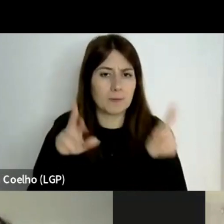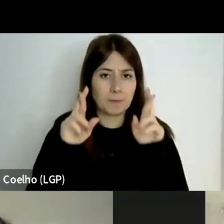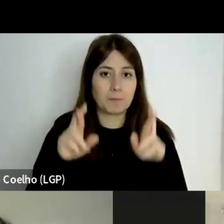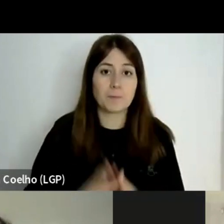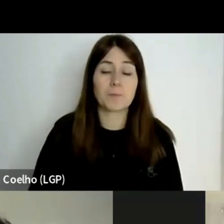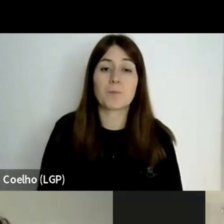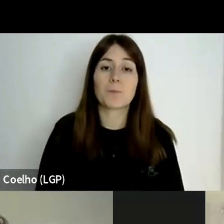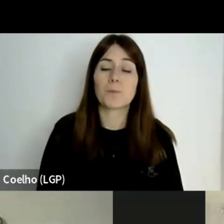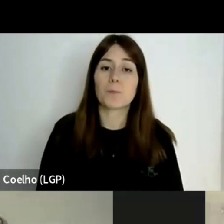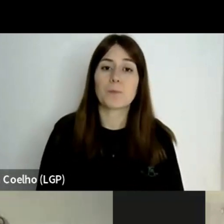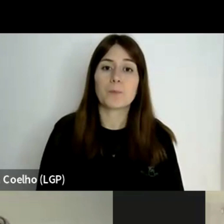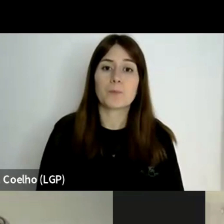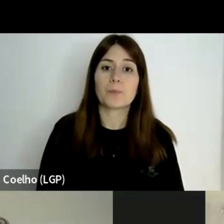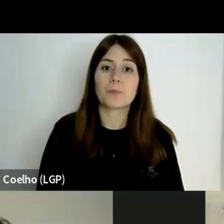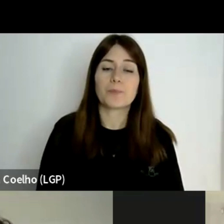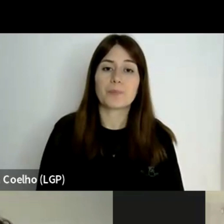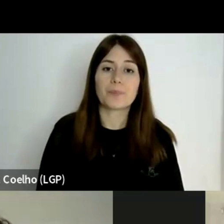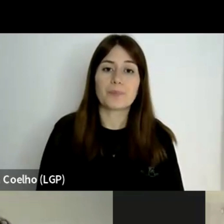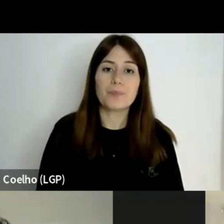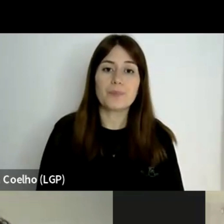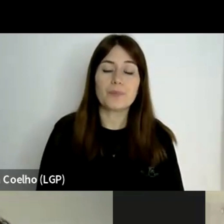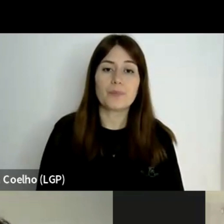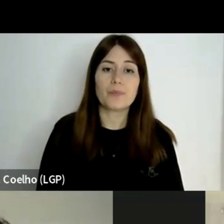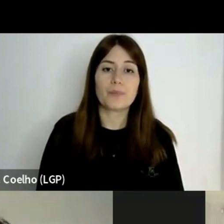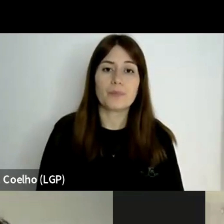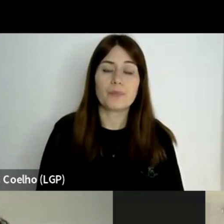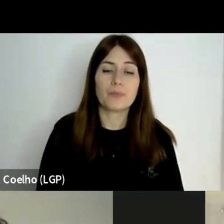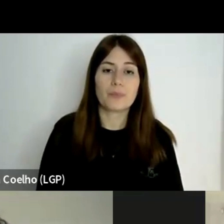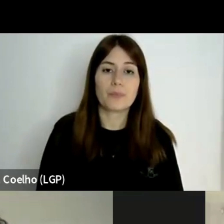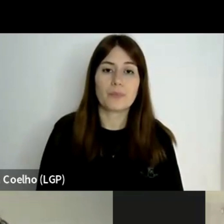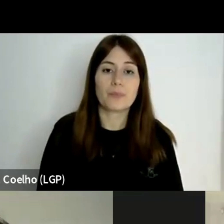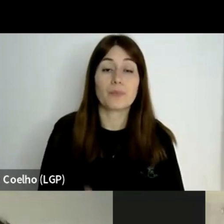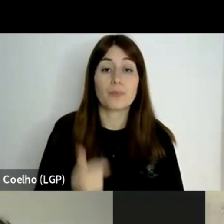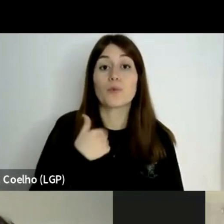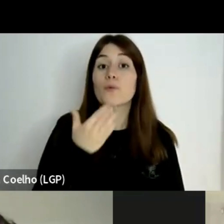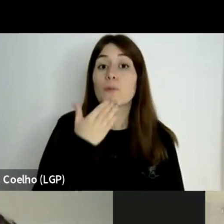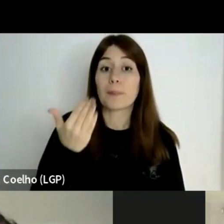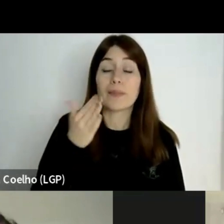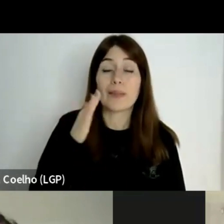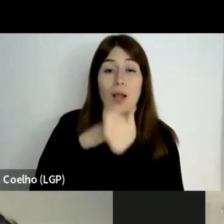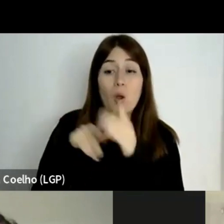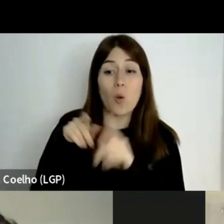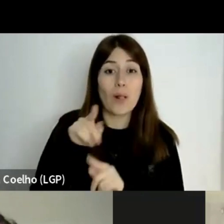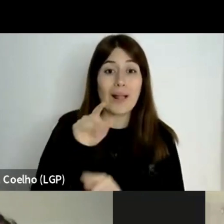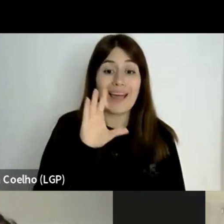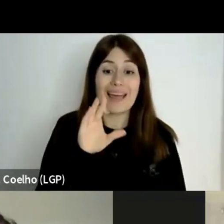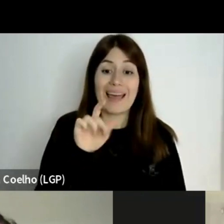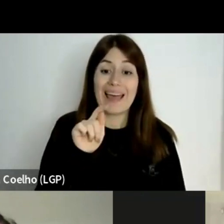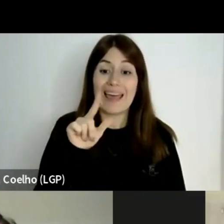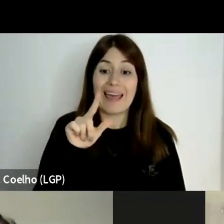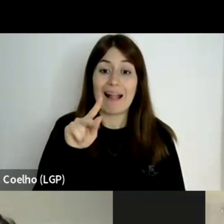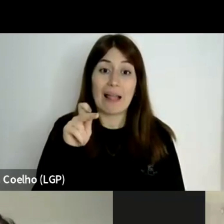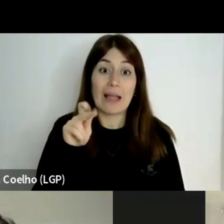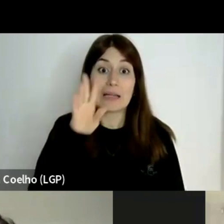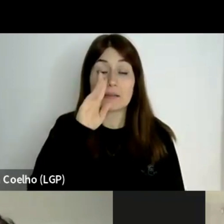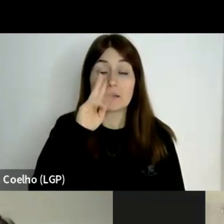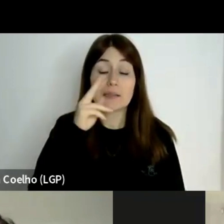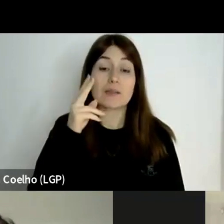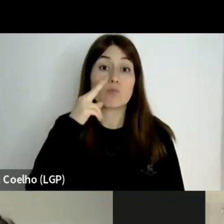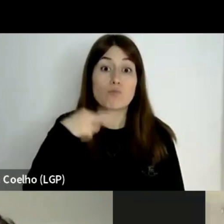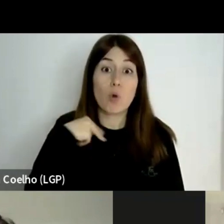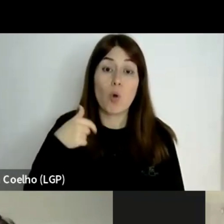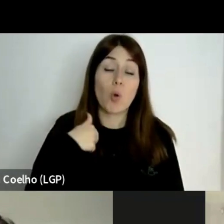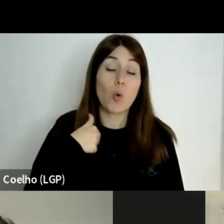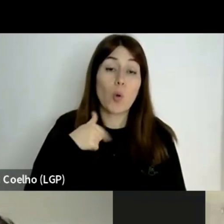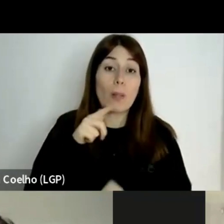Eu vou pedir à colega Helena que, quando vir que eu estou a ultrapassar,